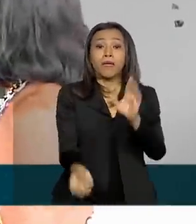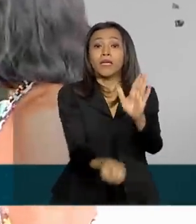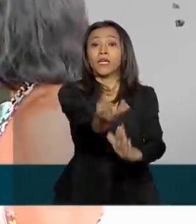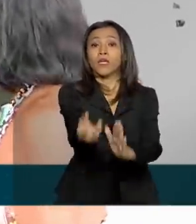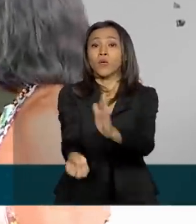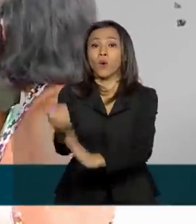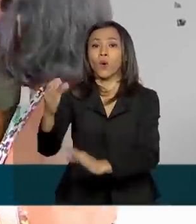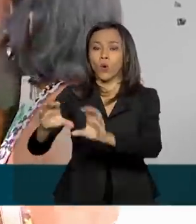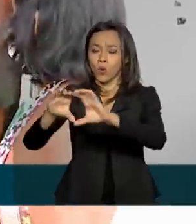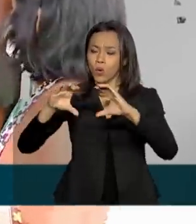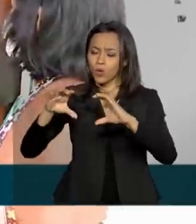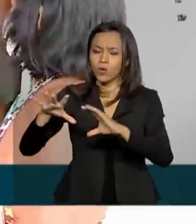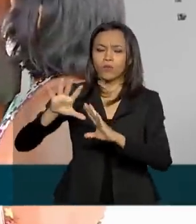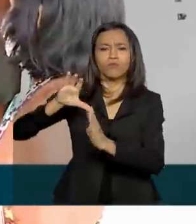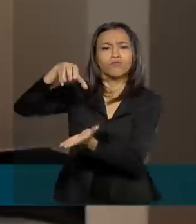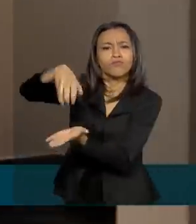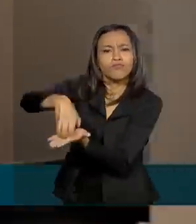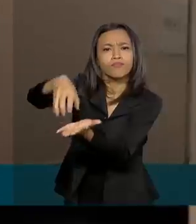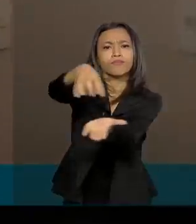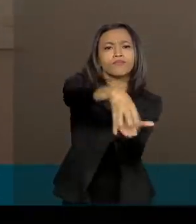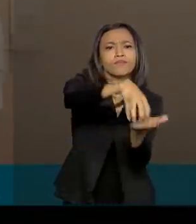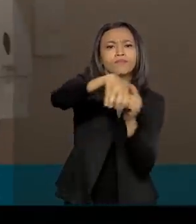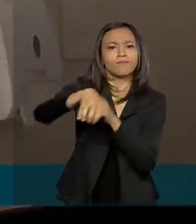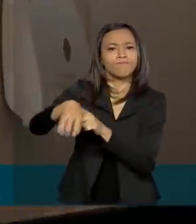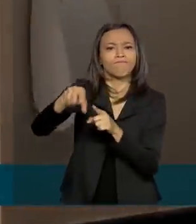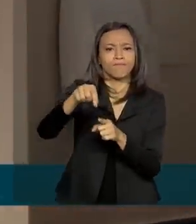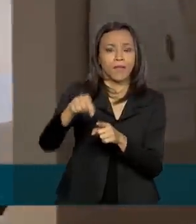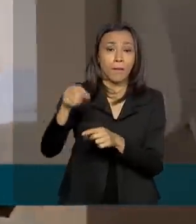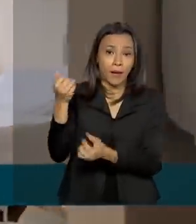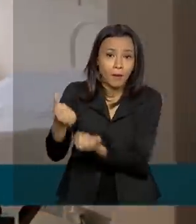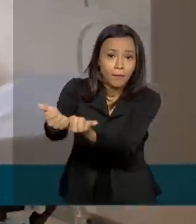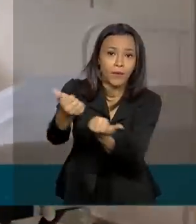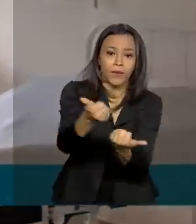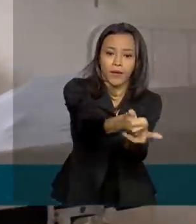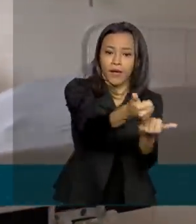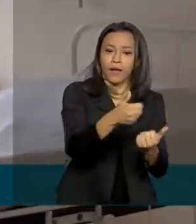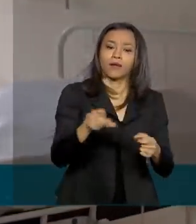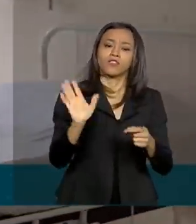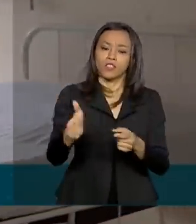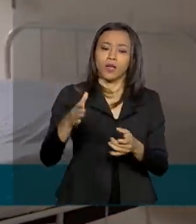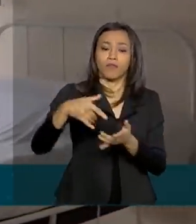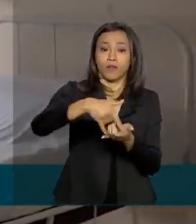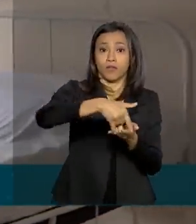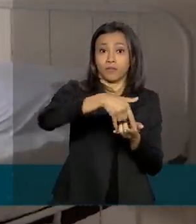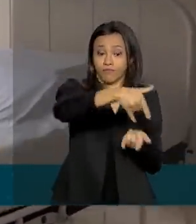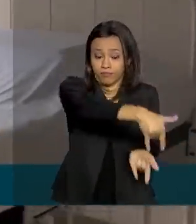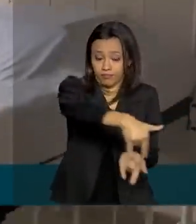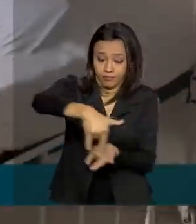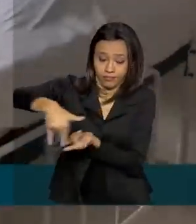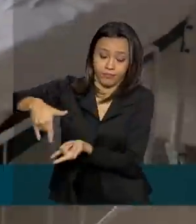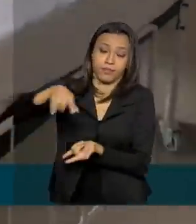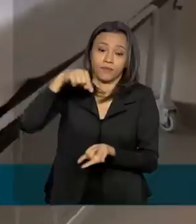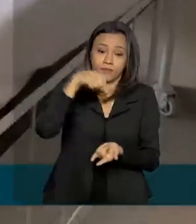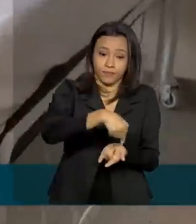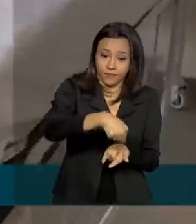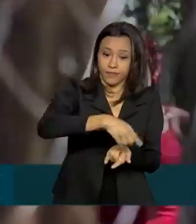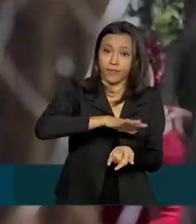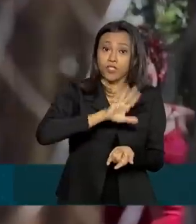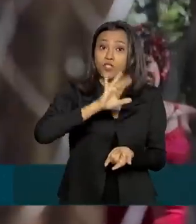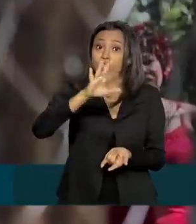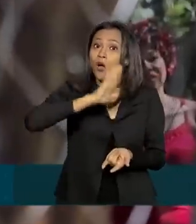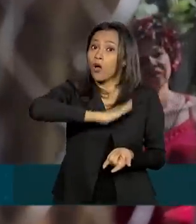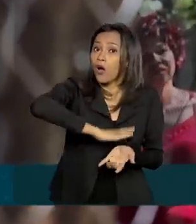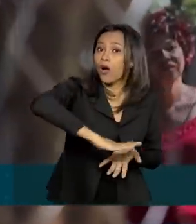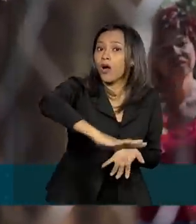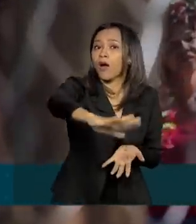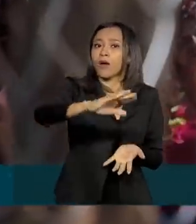primária indígena e recentemente foram instaladas alas indígenas em hospitais da região norte do país. Até